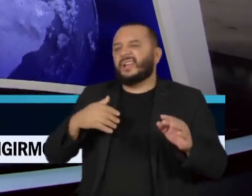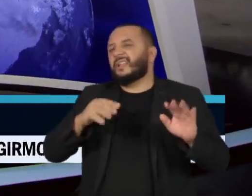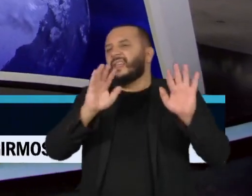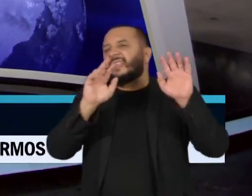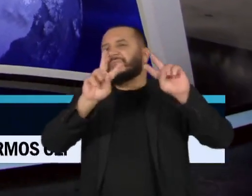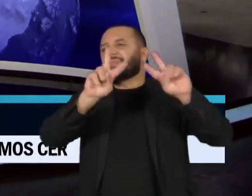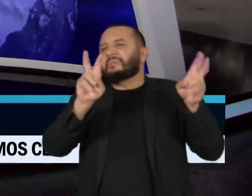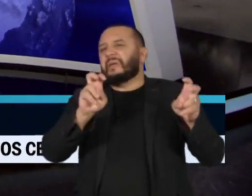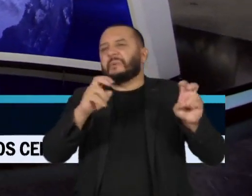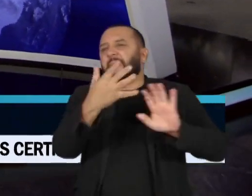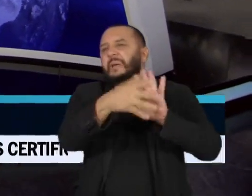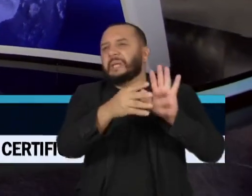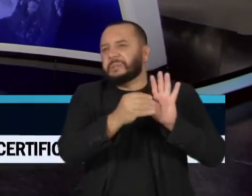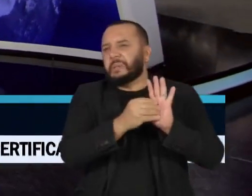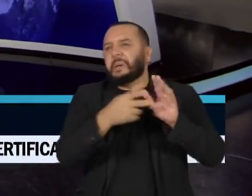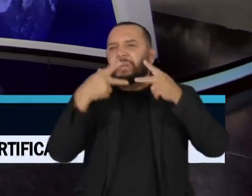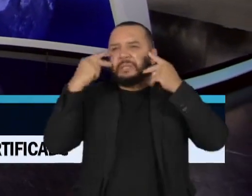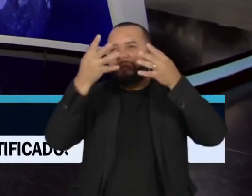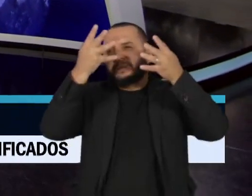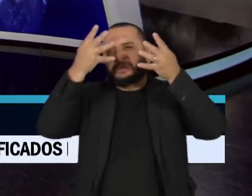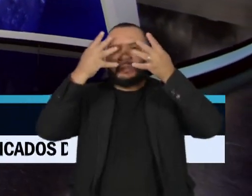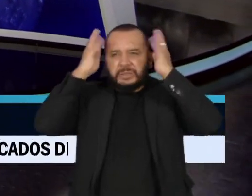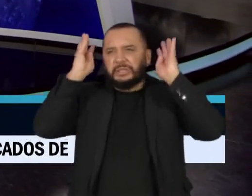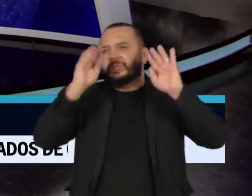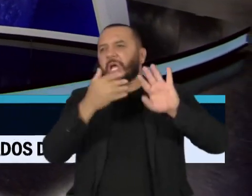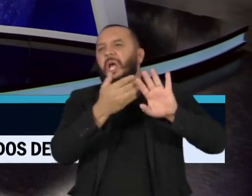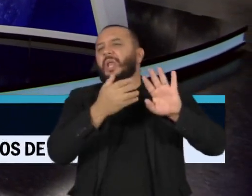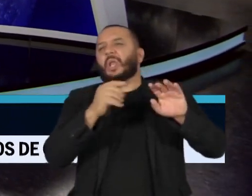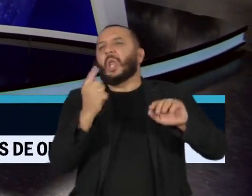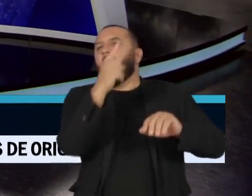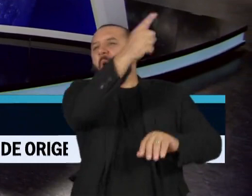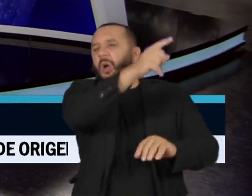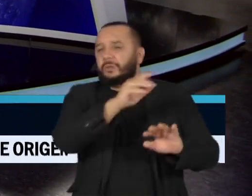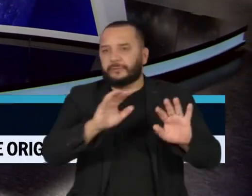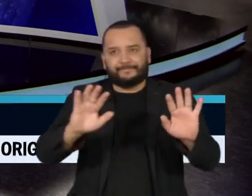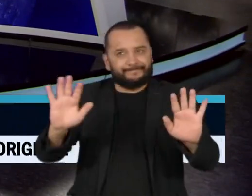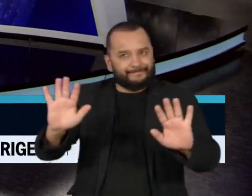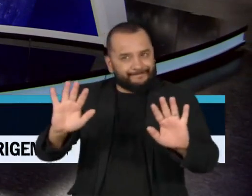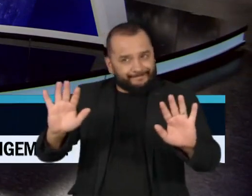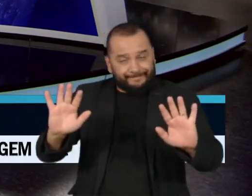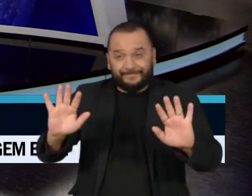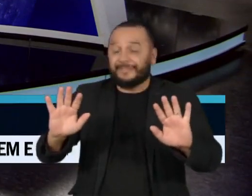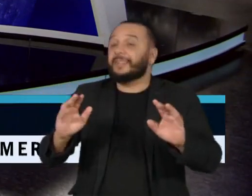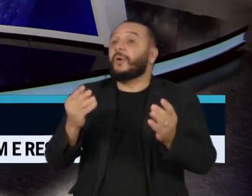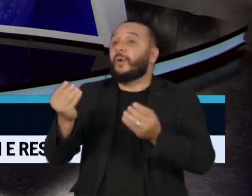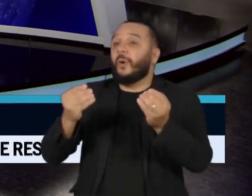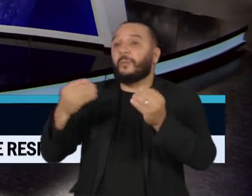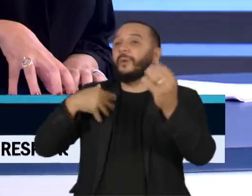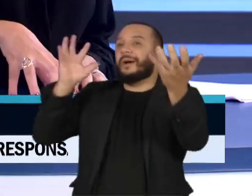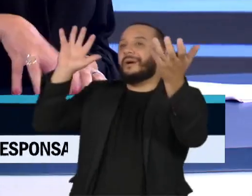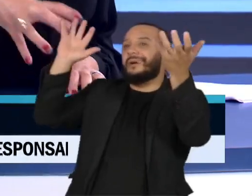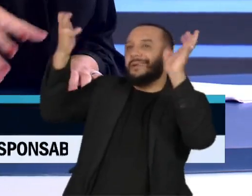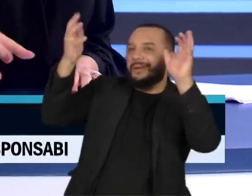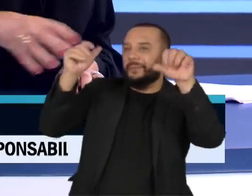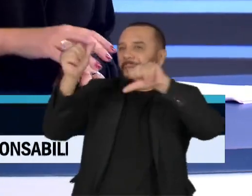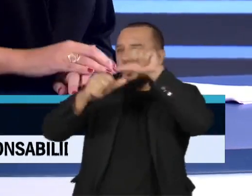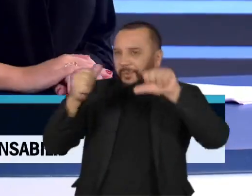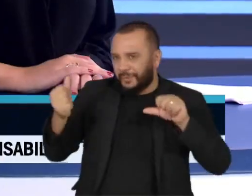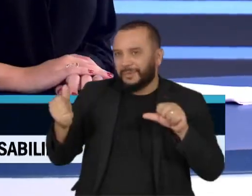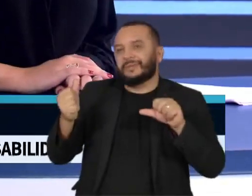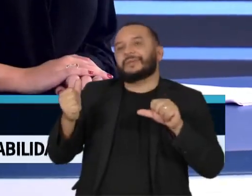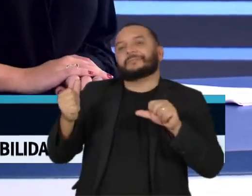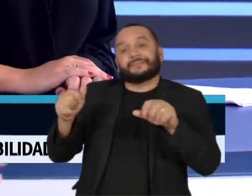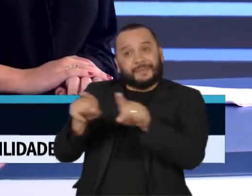no sentido de que o quanto a exploração de terras indígenas muda o ecossistema, abre a porta para novas